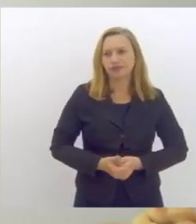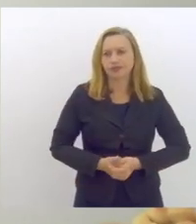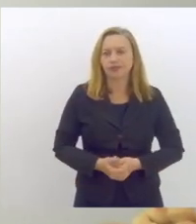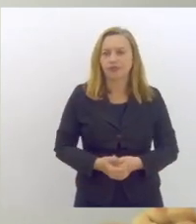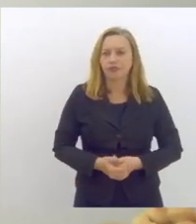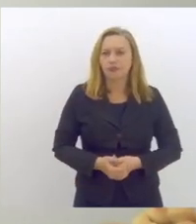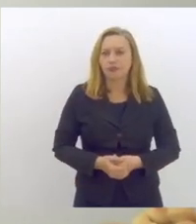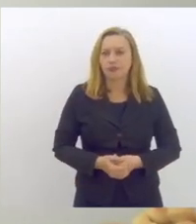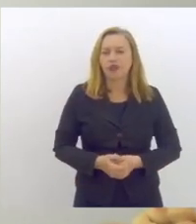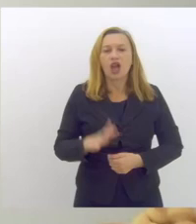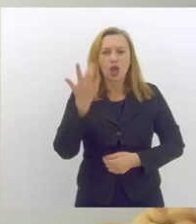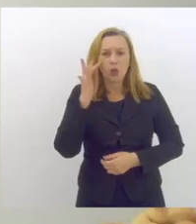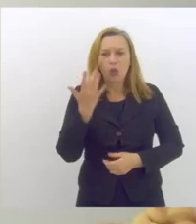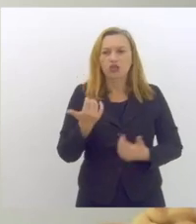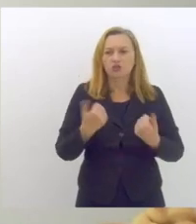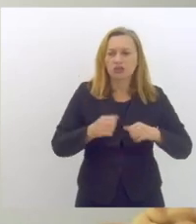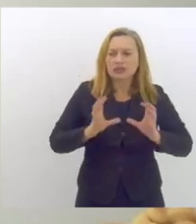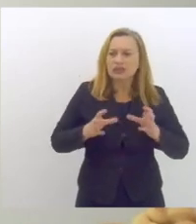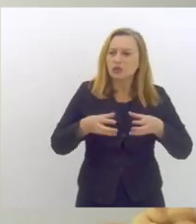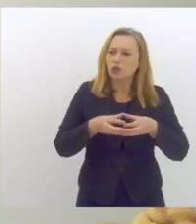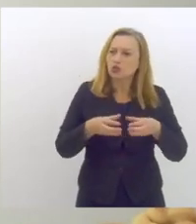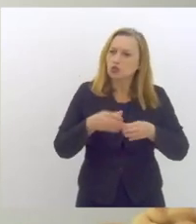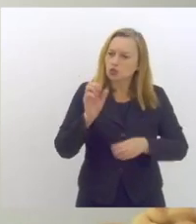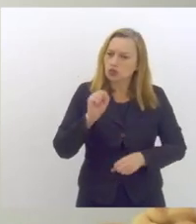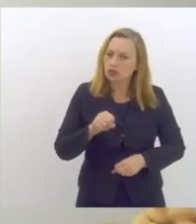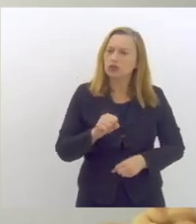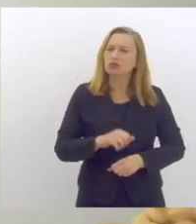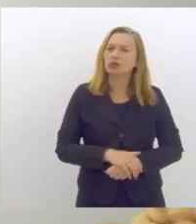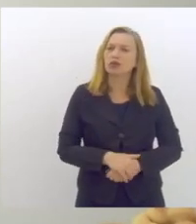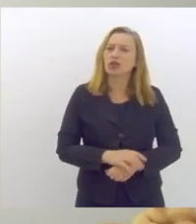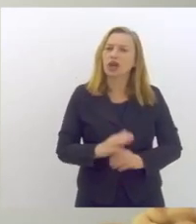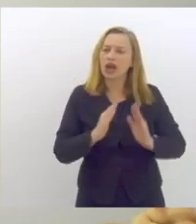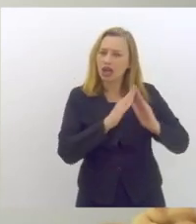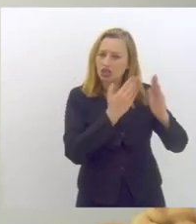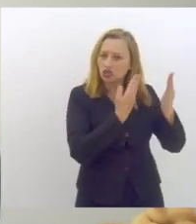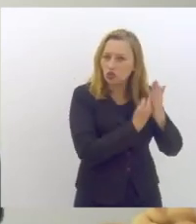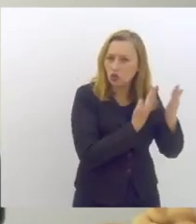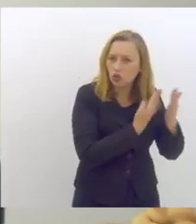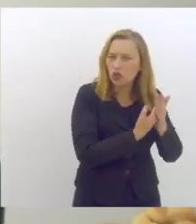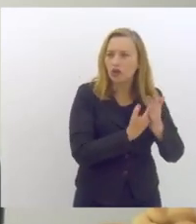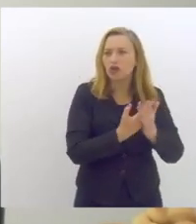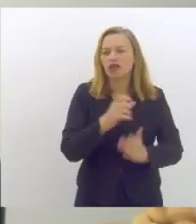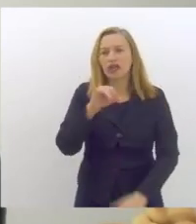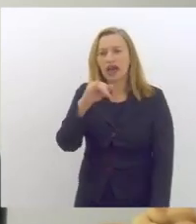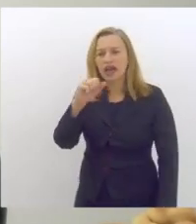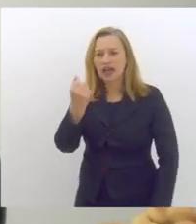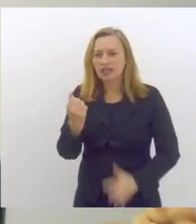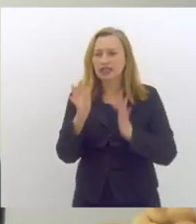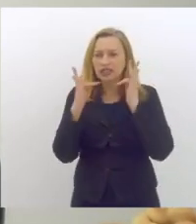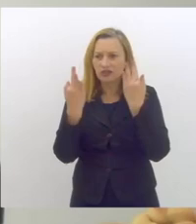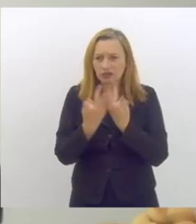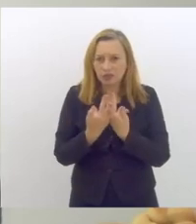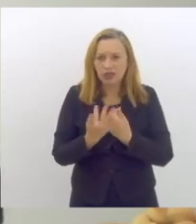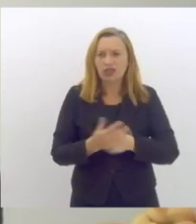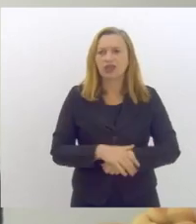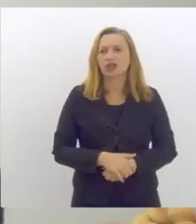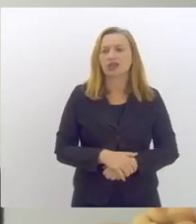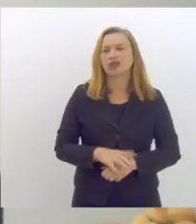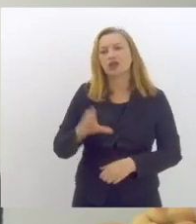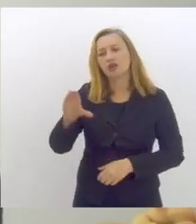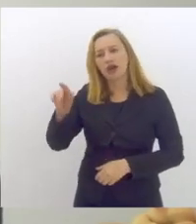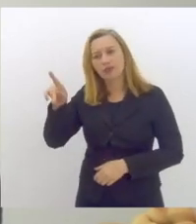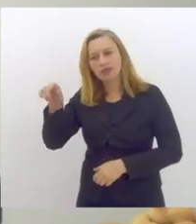e eu acho que tem que ser um conjunto a escola a clínica da família e o